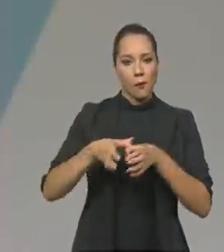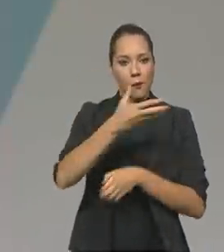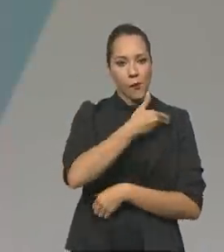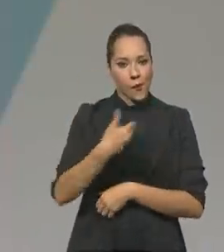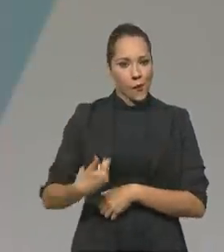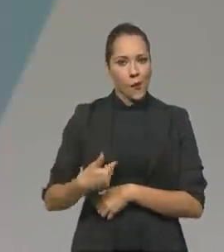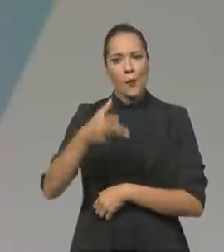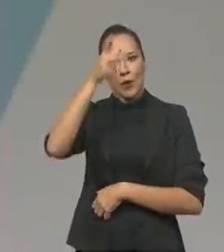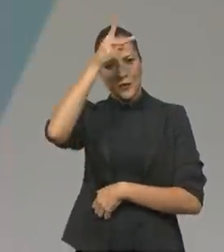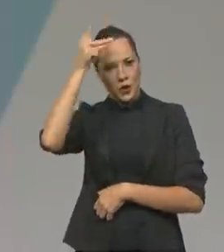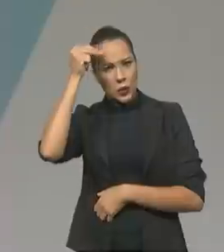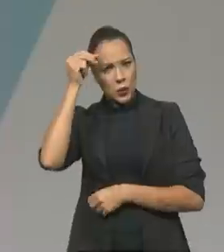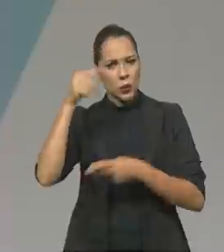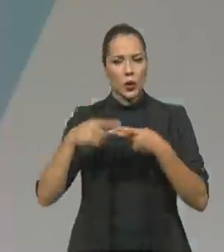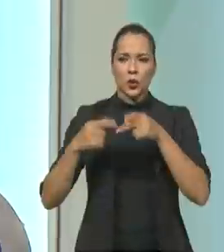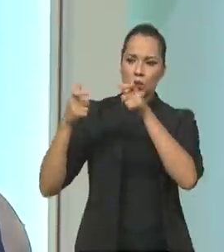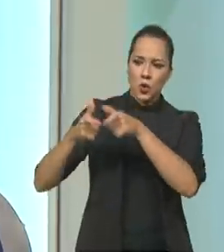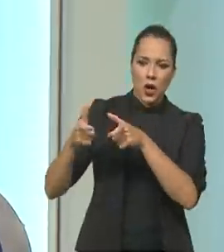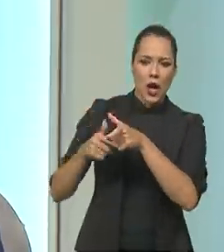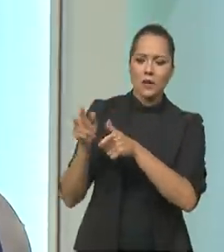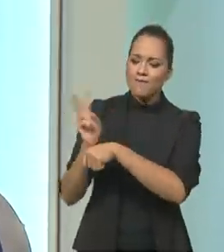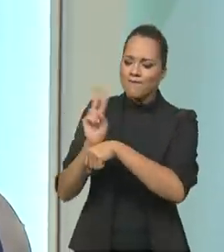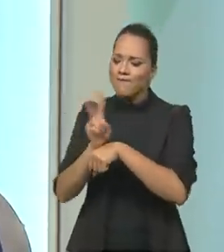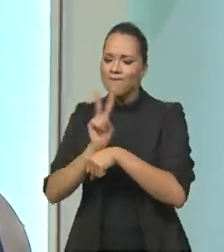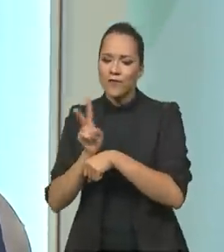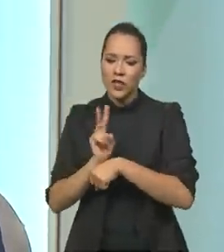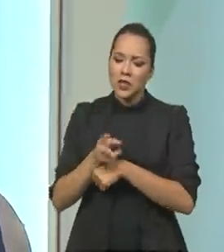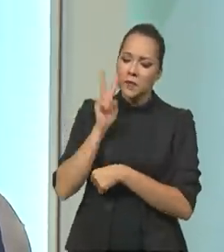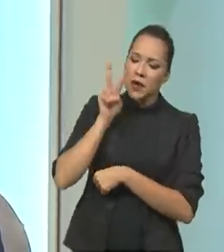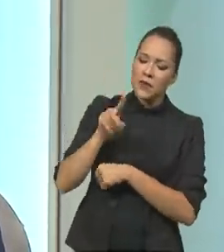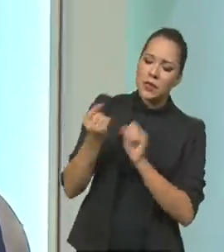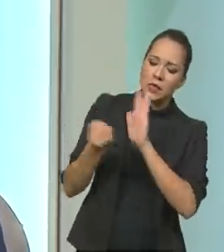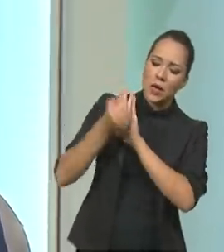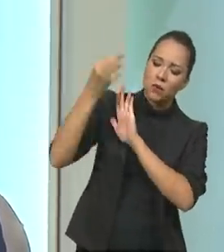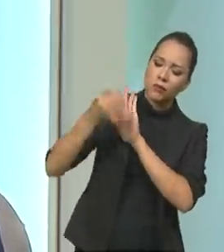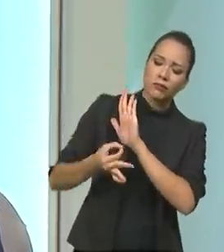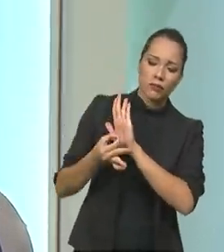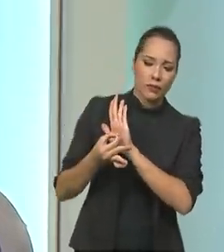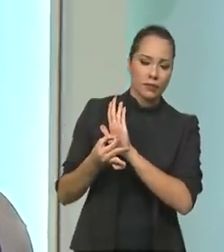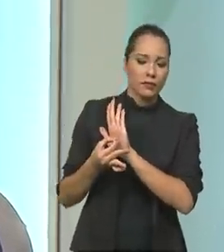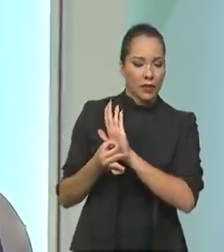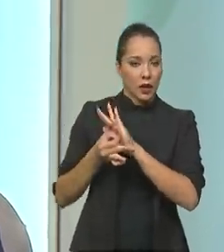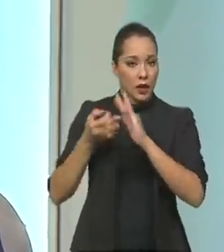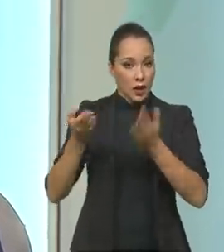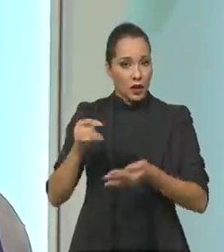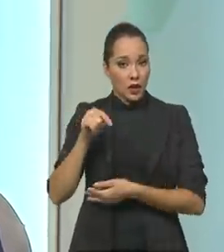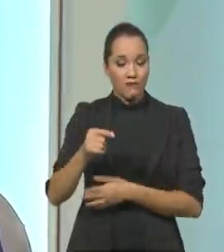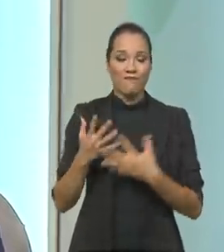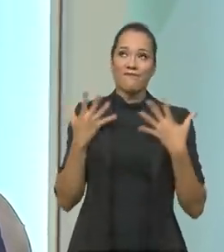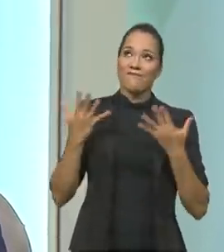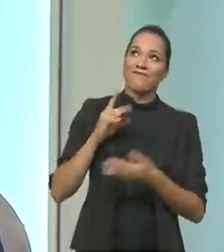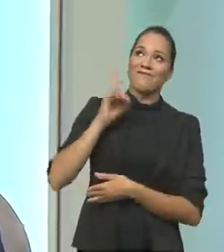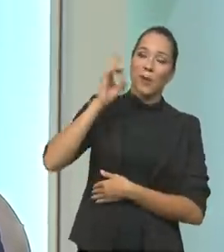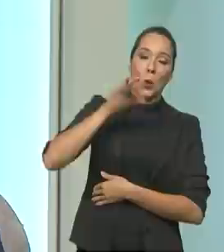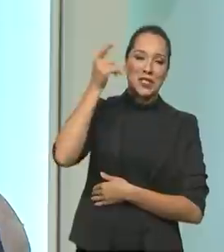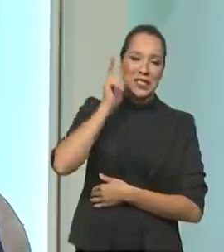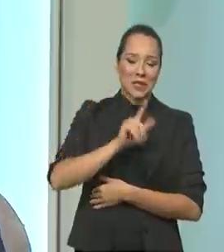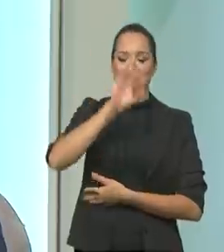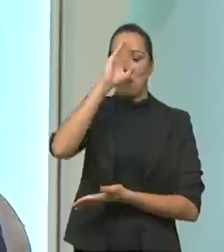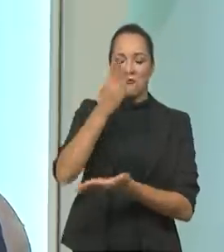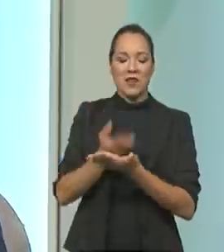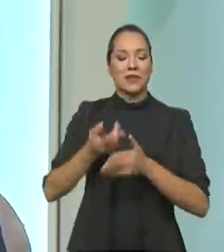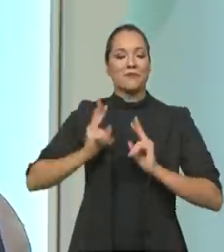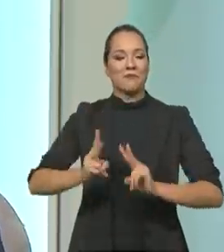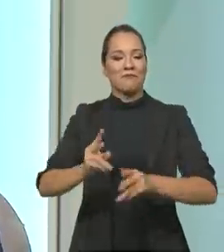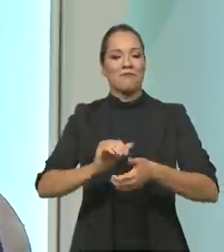as prefeituras, os locais, sempre estão fiscalizando. Então, graças a Deus, a gente conseguiu manter a confiança,